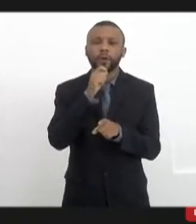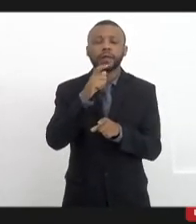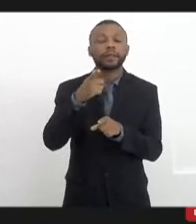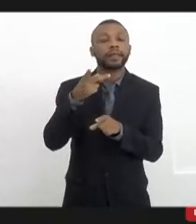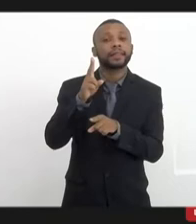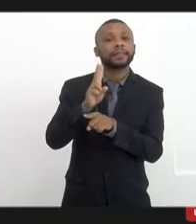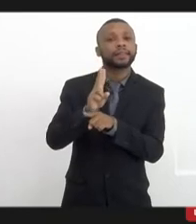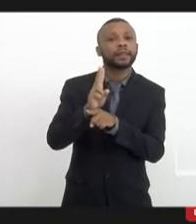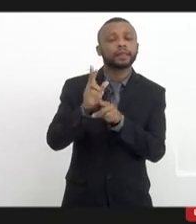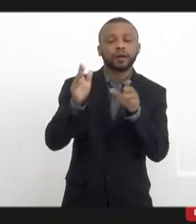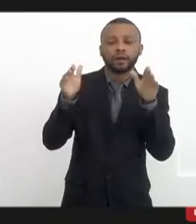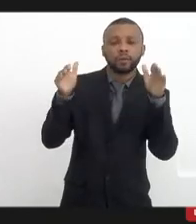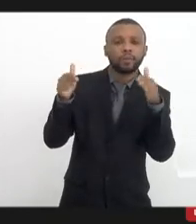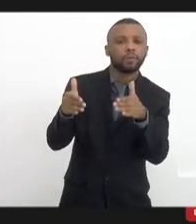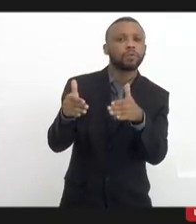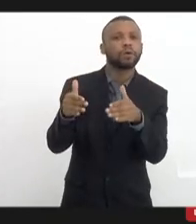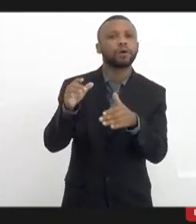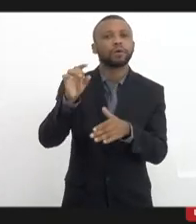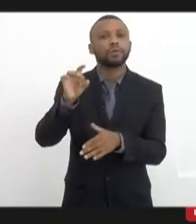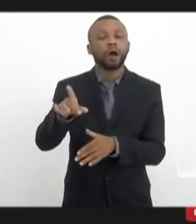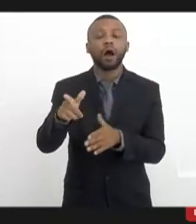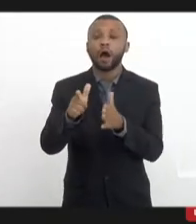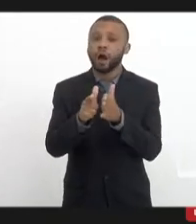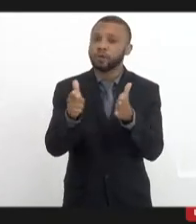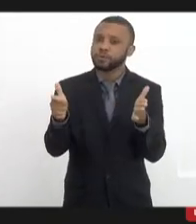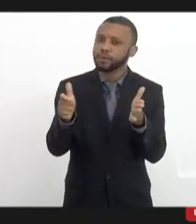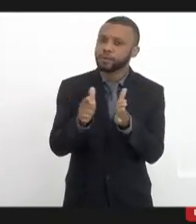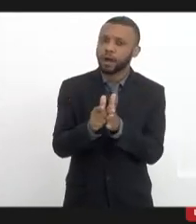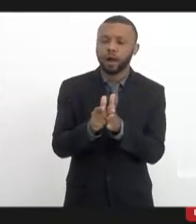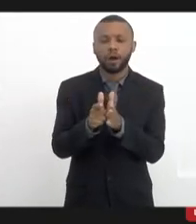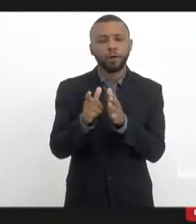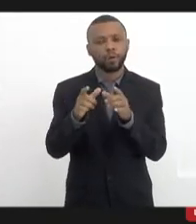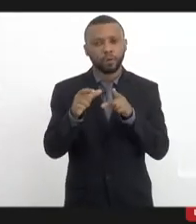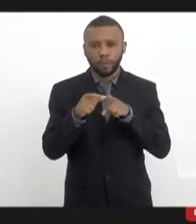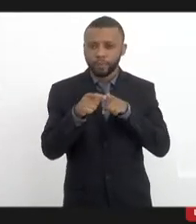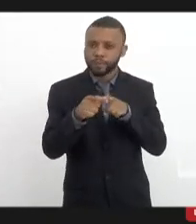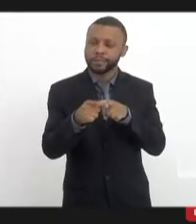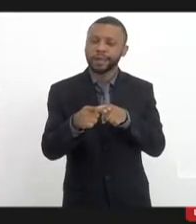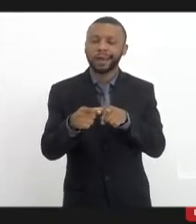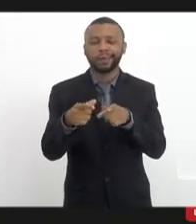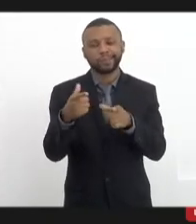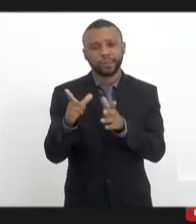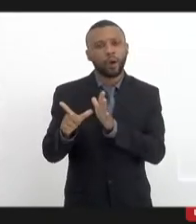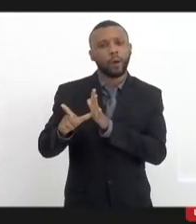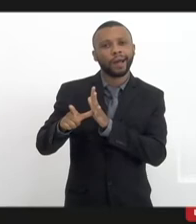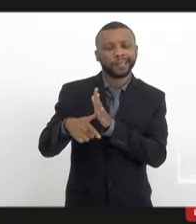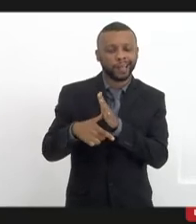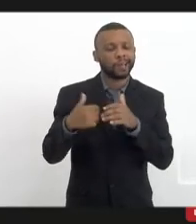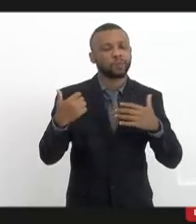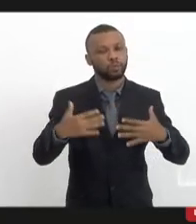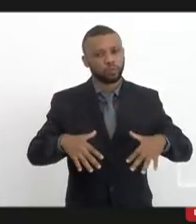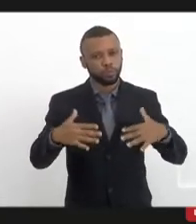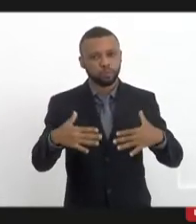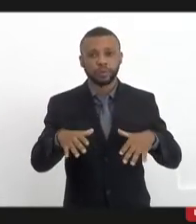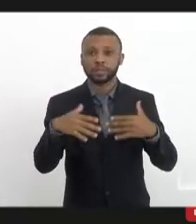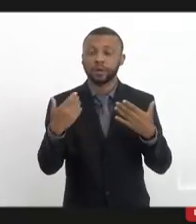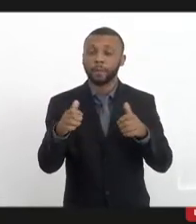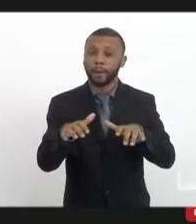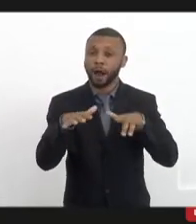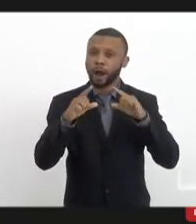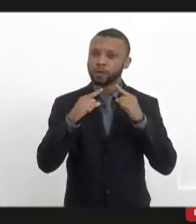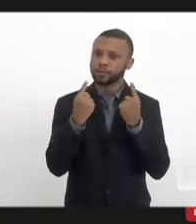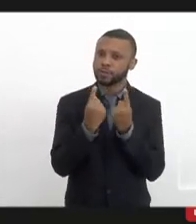totalmente só ao jornal comunitário. Isso também é um atraso muito grande. Então, uma audiência pública